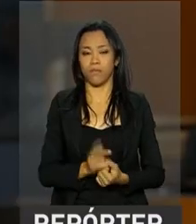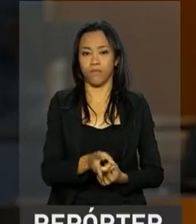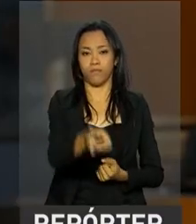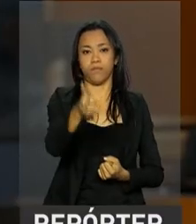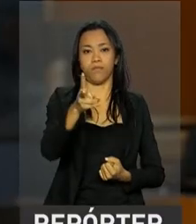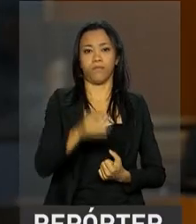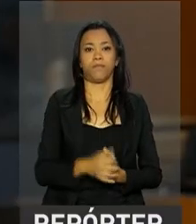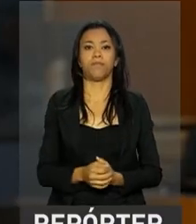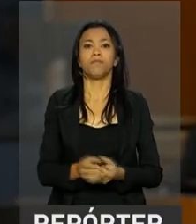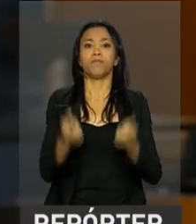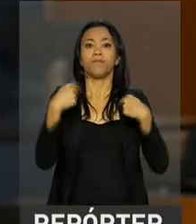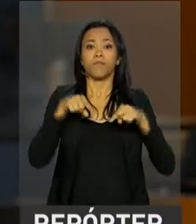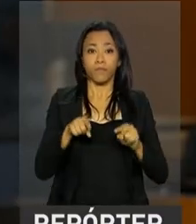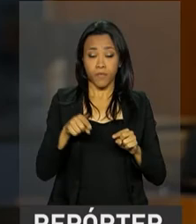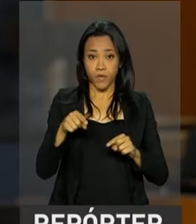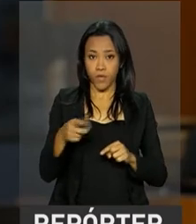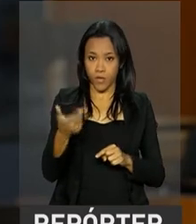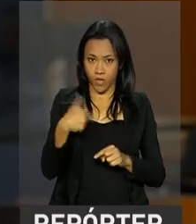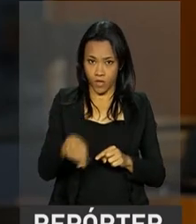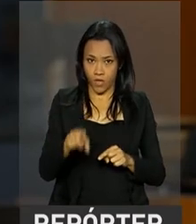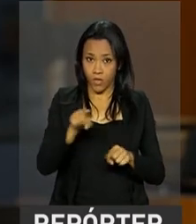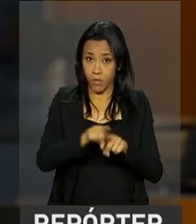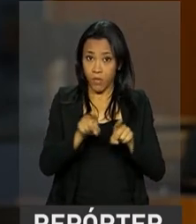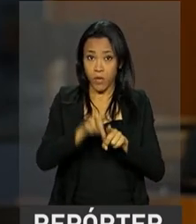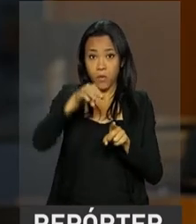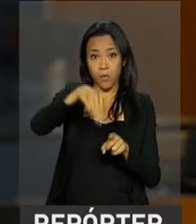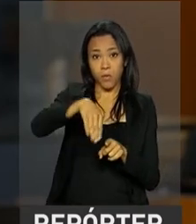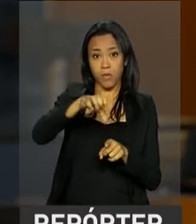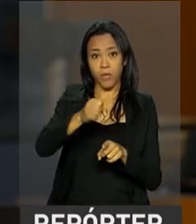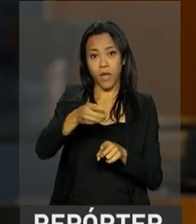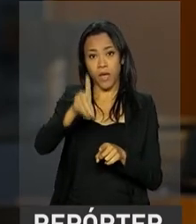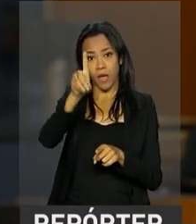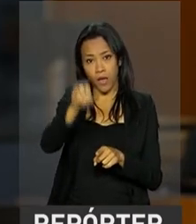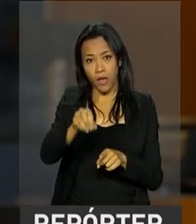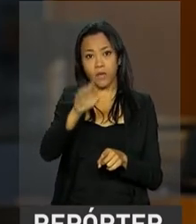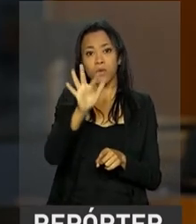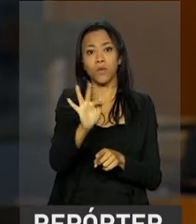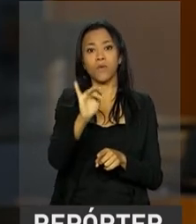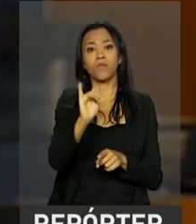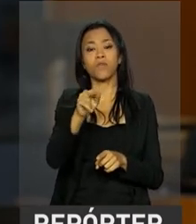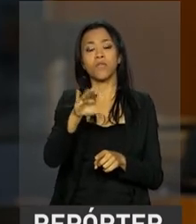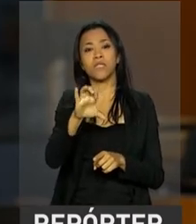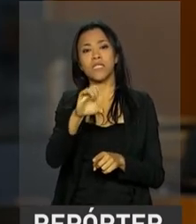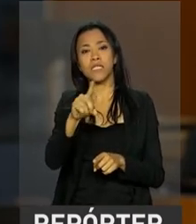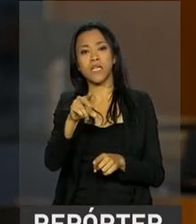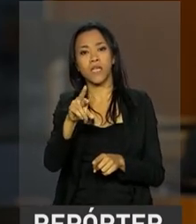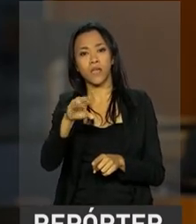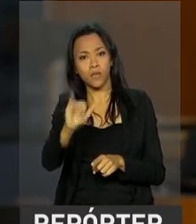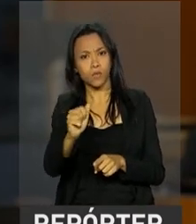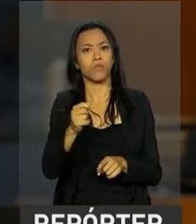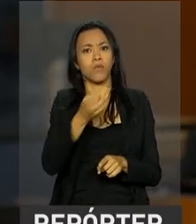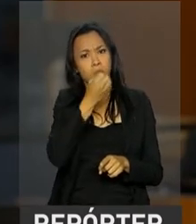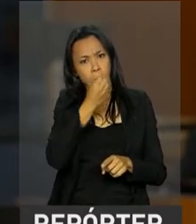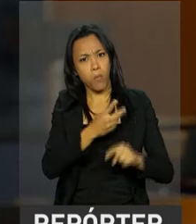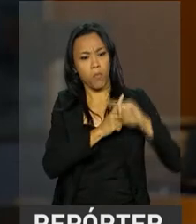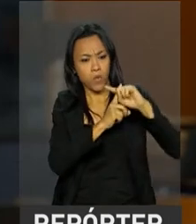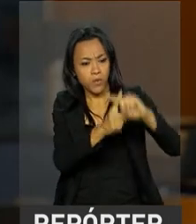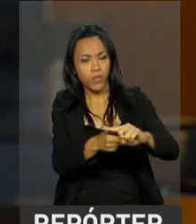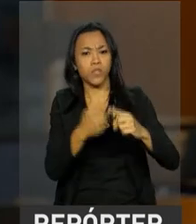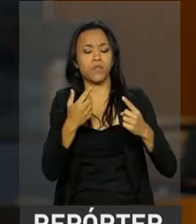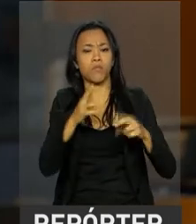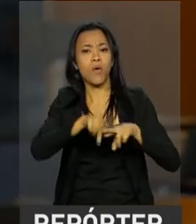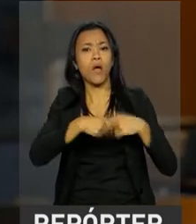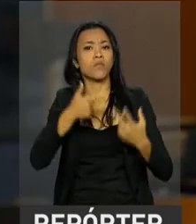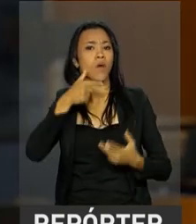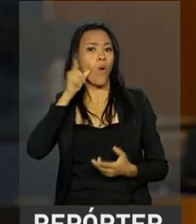E o mercado financeiro deve reagir positivamente ao resultado da sessão da Câmara desta quarta-feira. Ainda ontem,